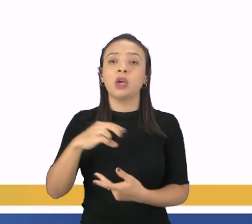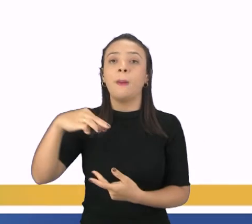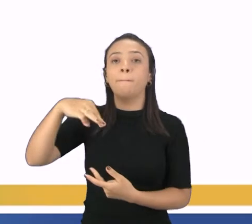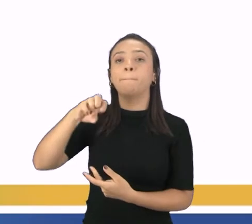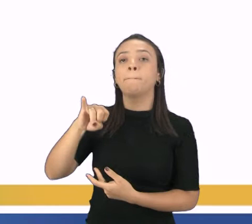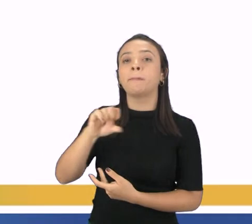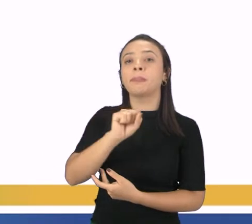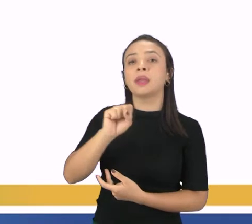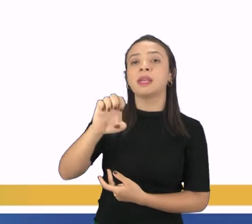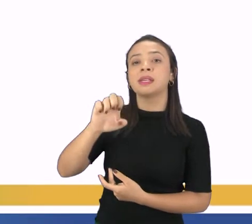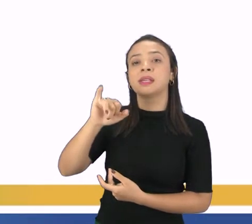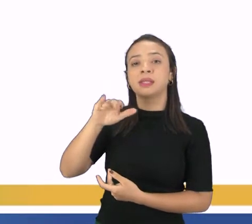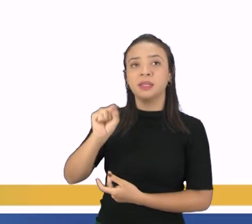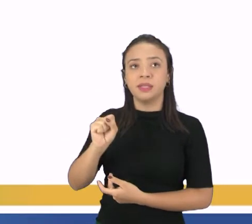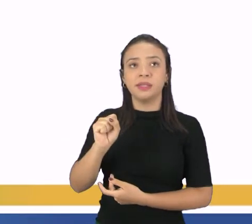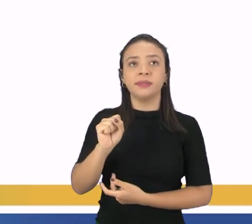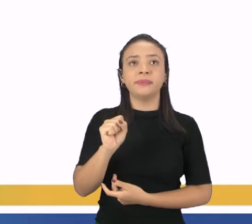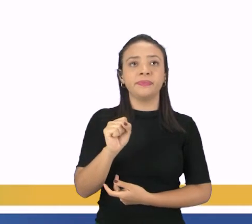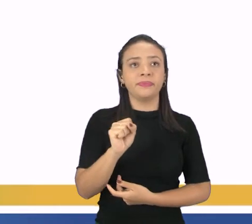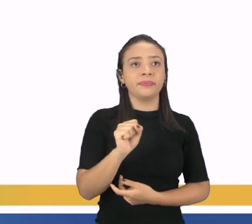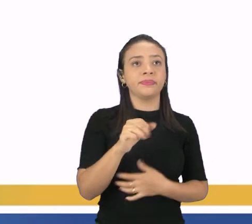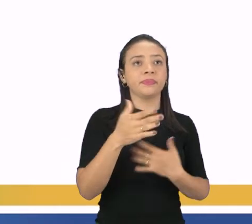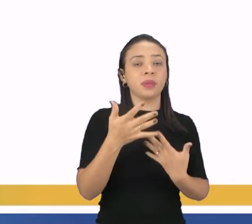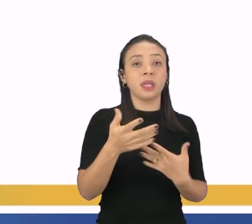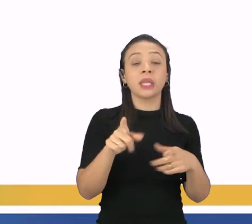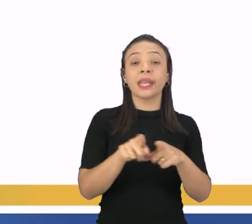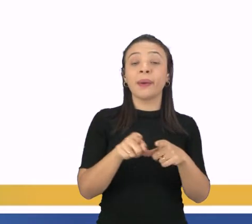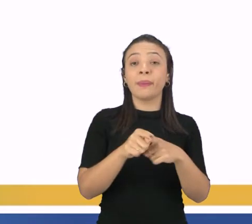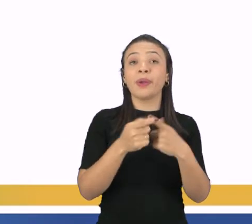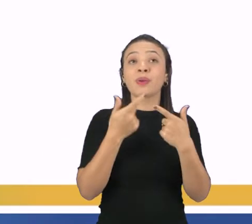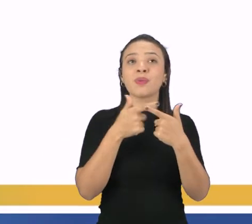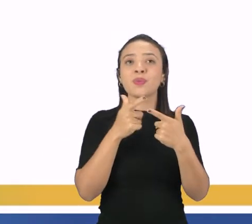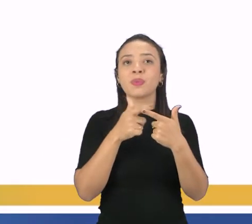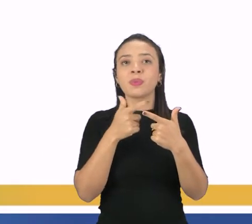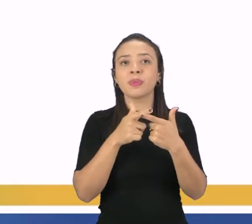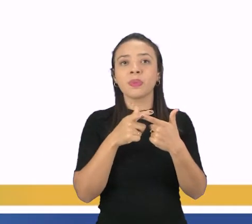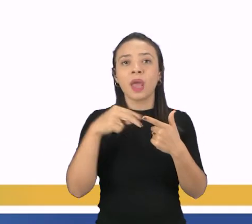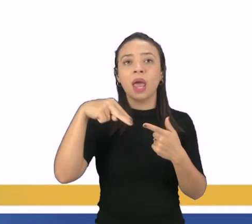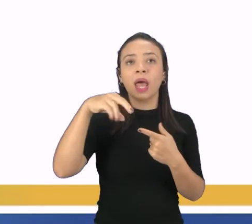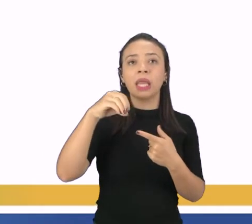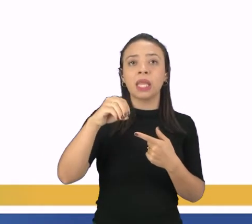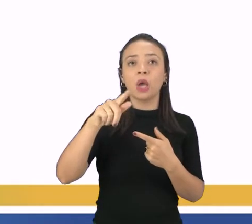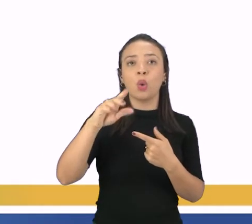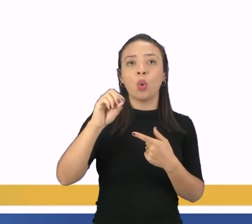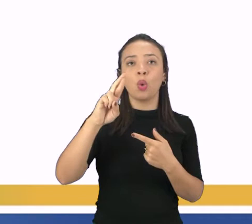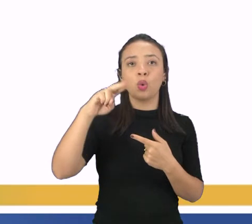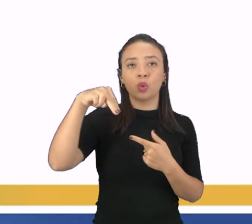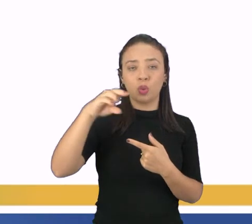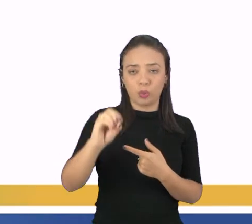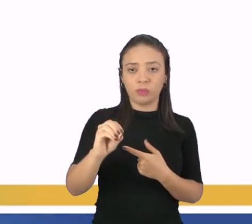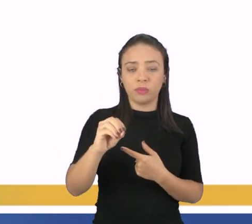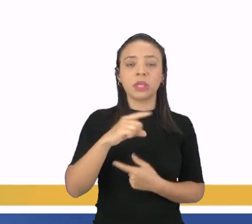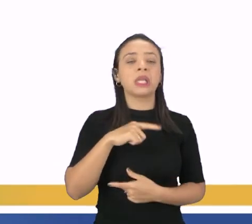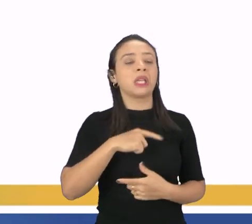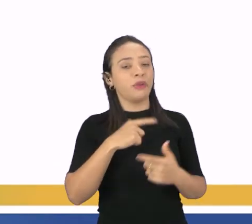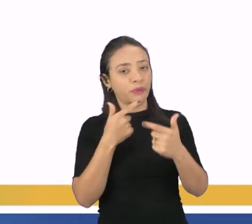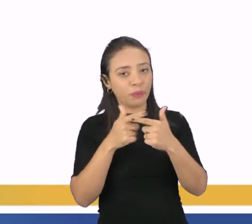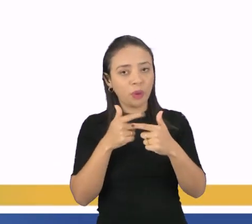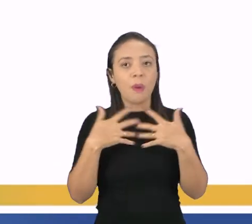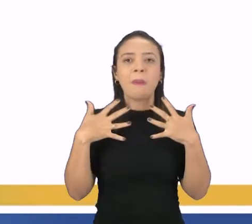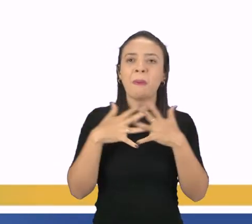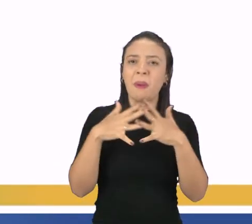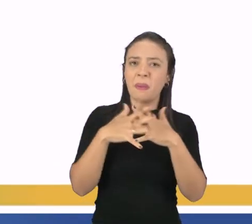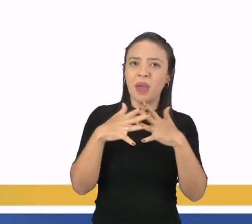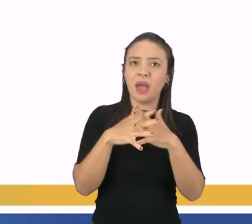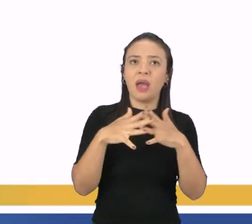pelos Estados Unidos. E aí, dá um exemplo do caso do Nagorno-Karabá, que aí envolveu um conflito que tinha de